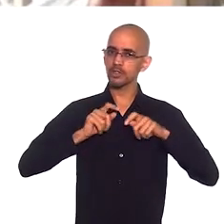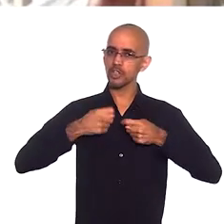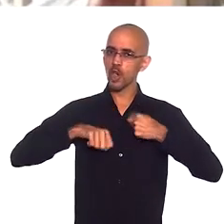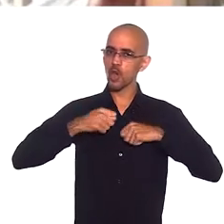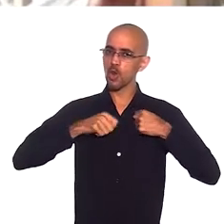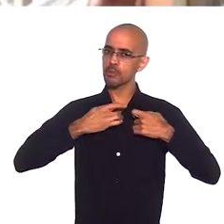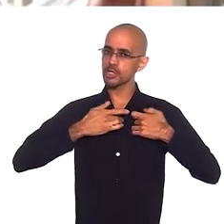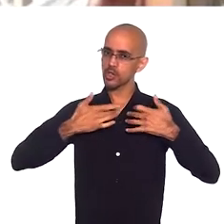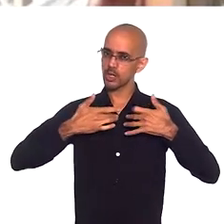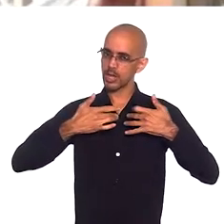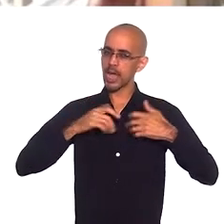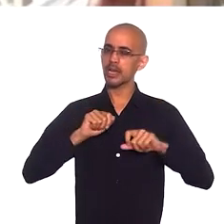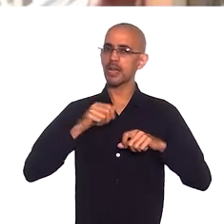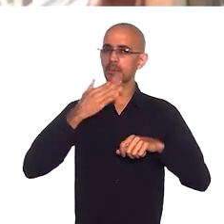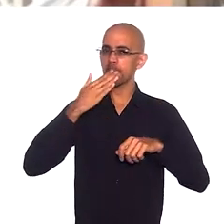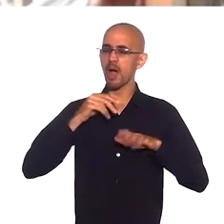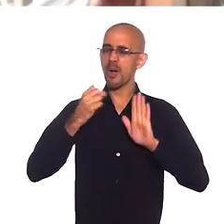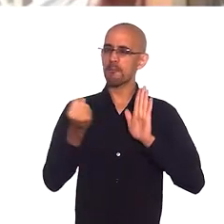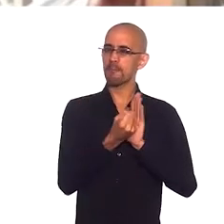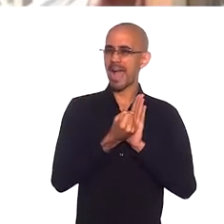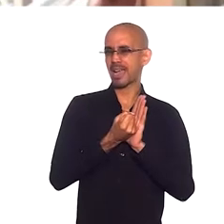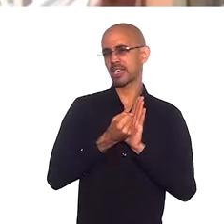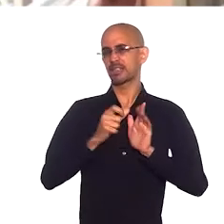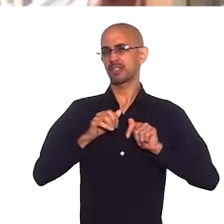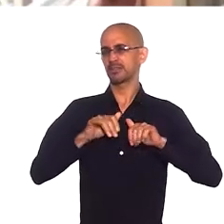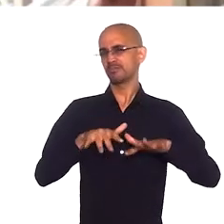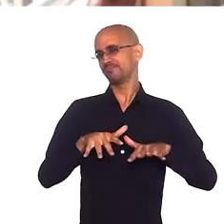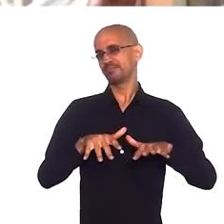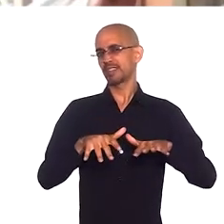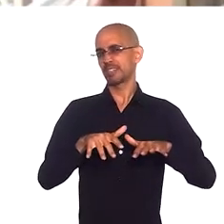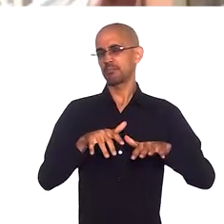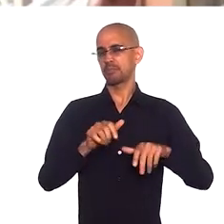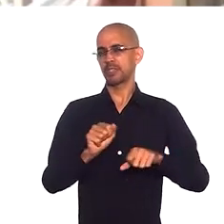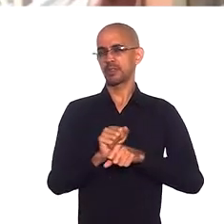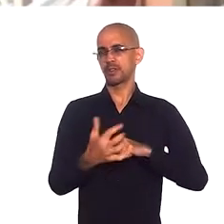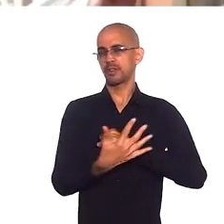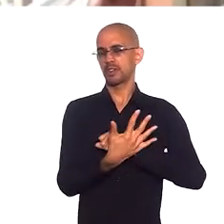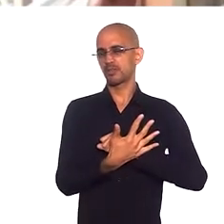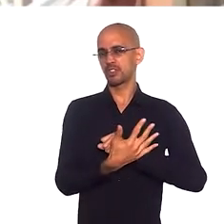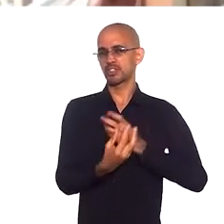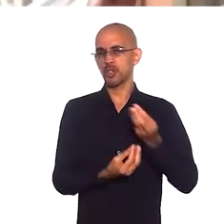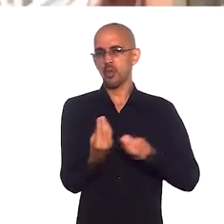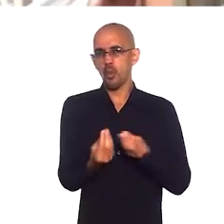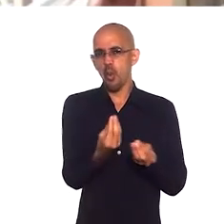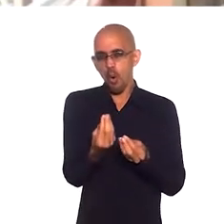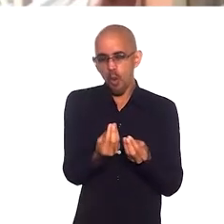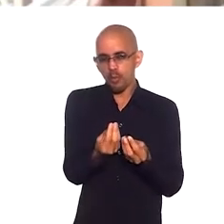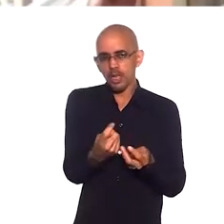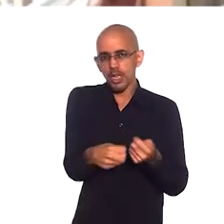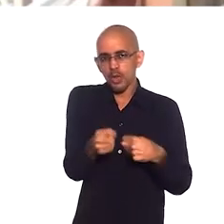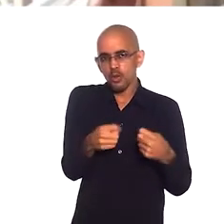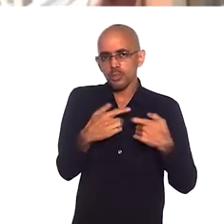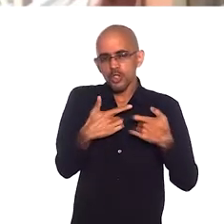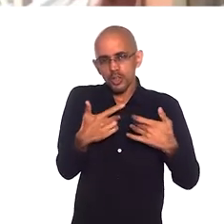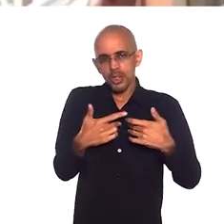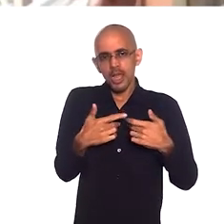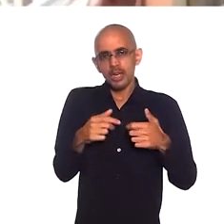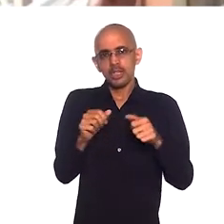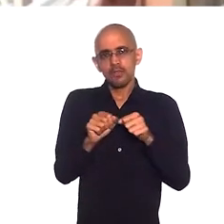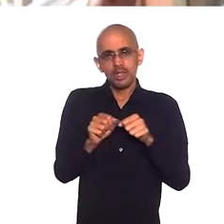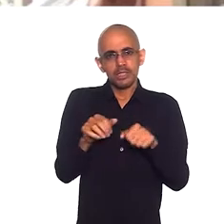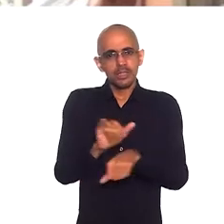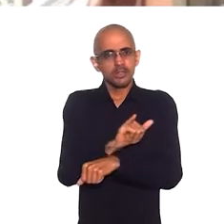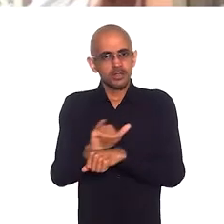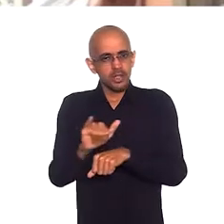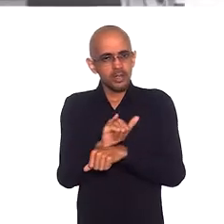solidária, que impacto a pandemia trouxe, como que a economia solidária está se movimentando nesse momento tão